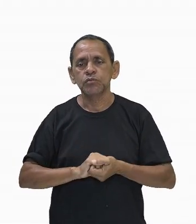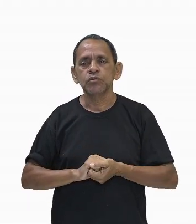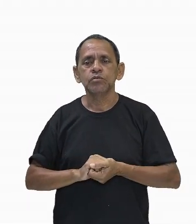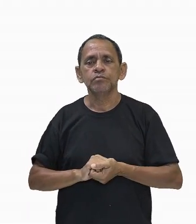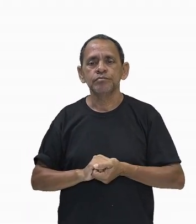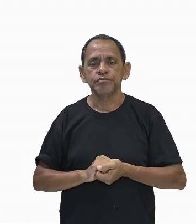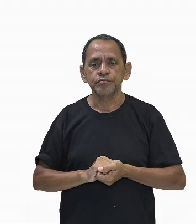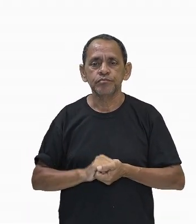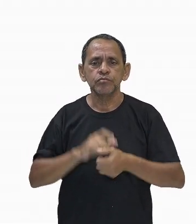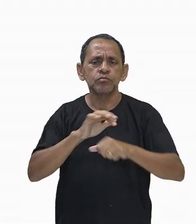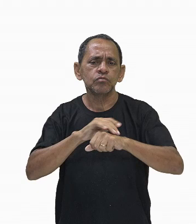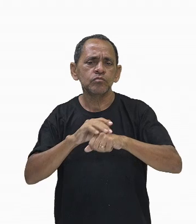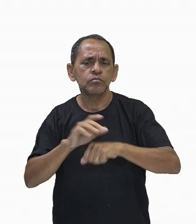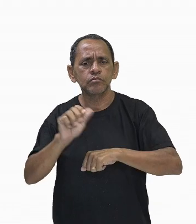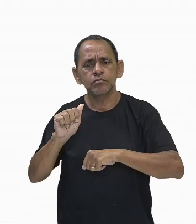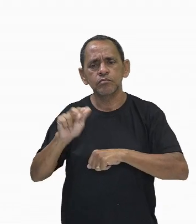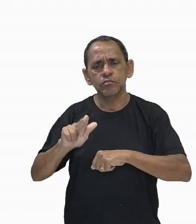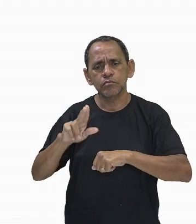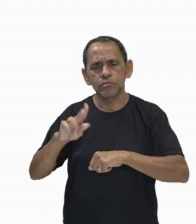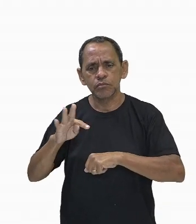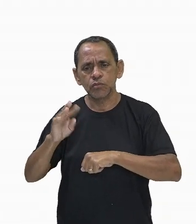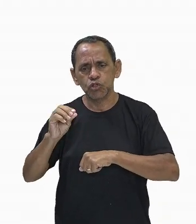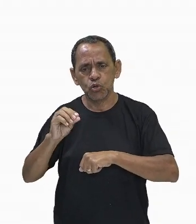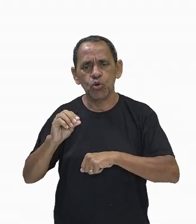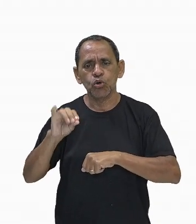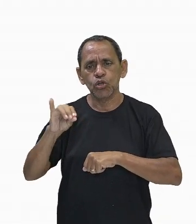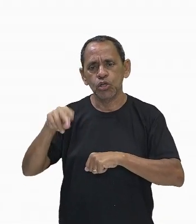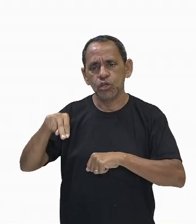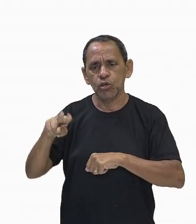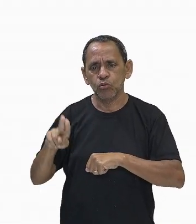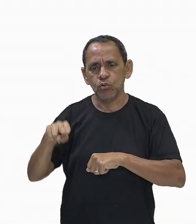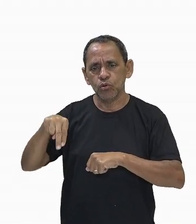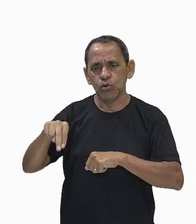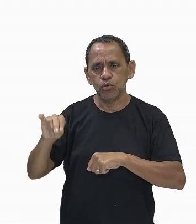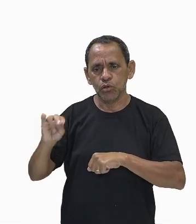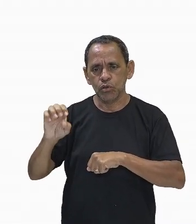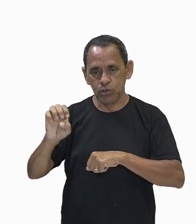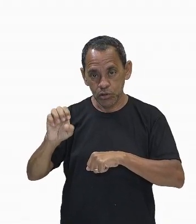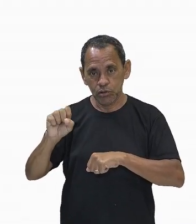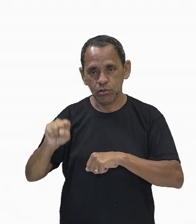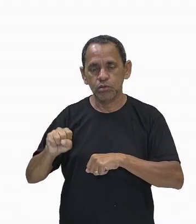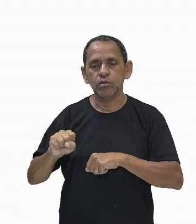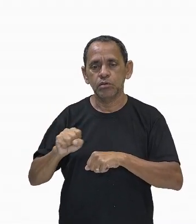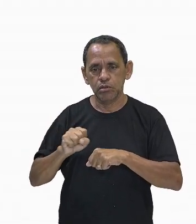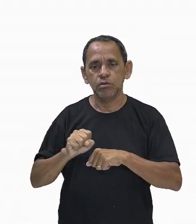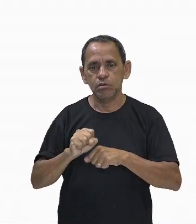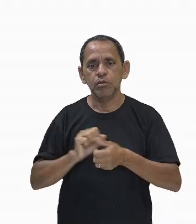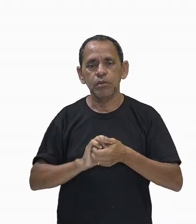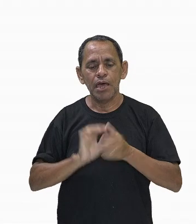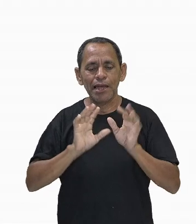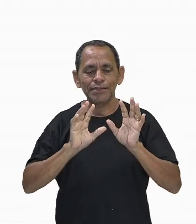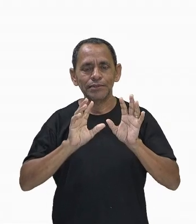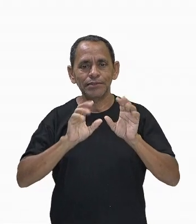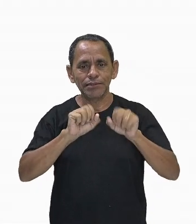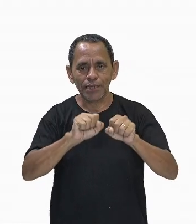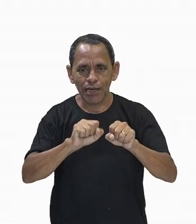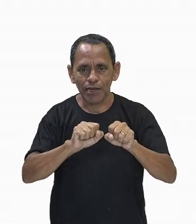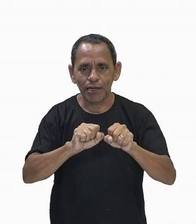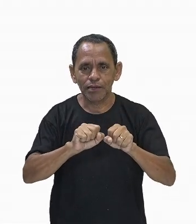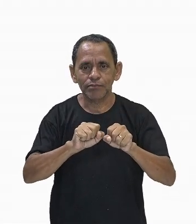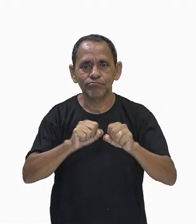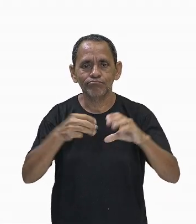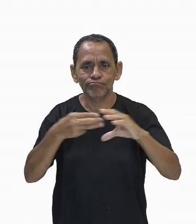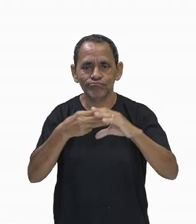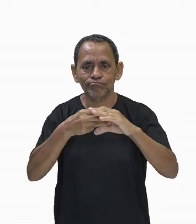O são elas? O sistema imunológico ataca essas células de defesa, como eu falei anteriormente, do